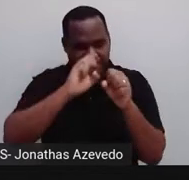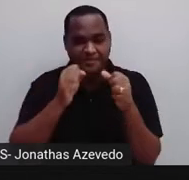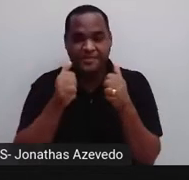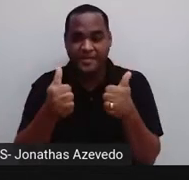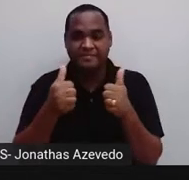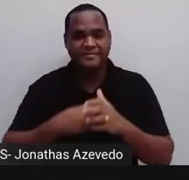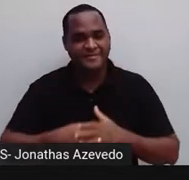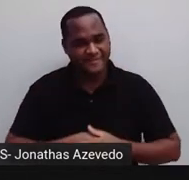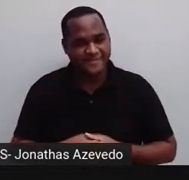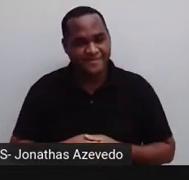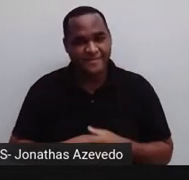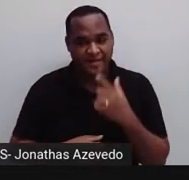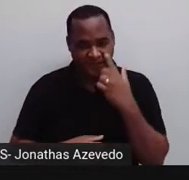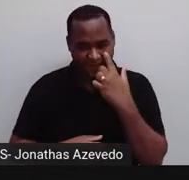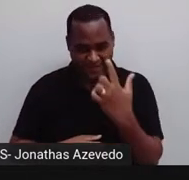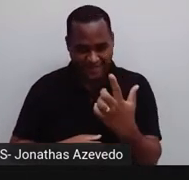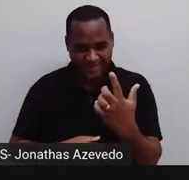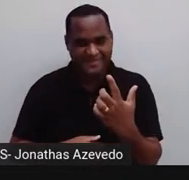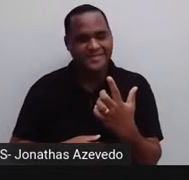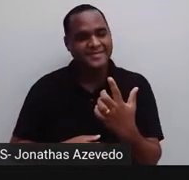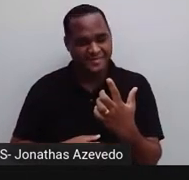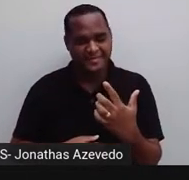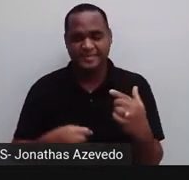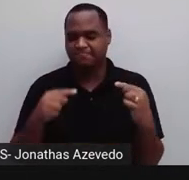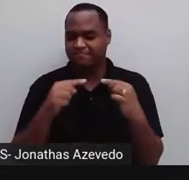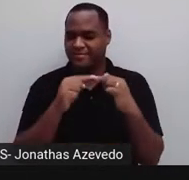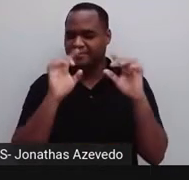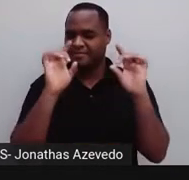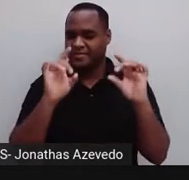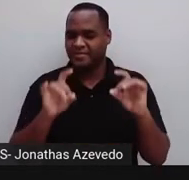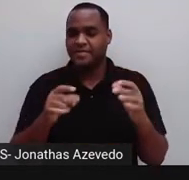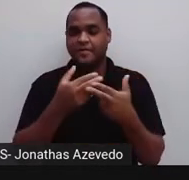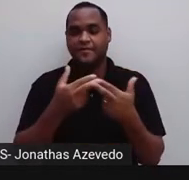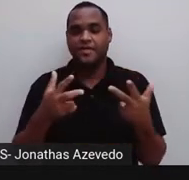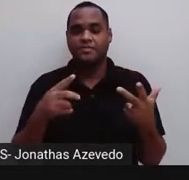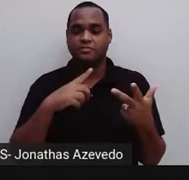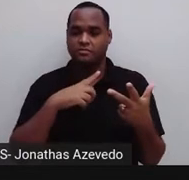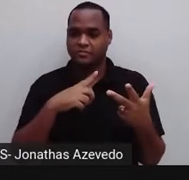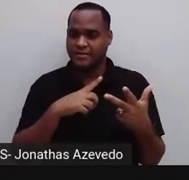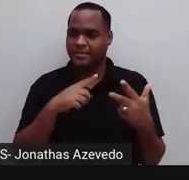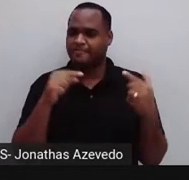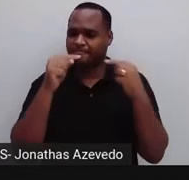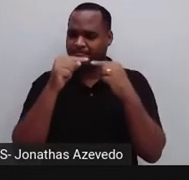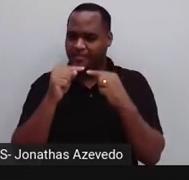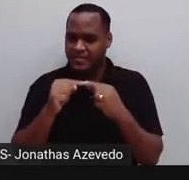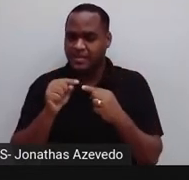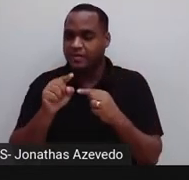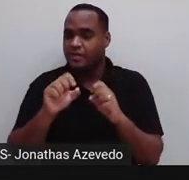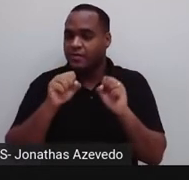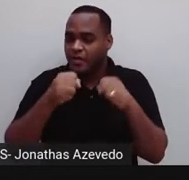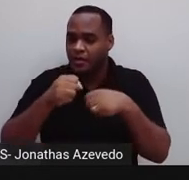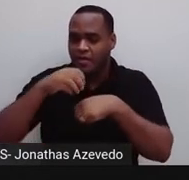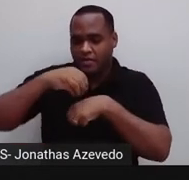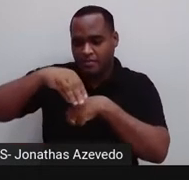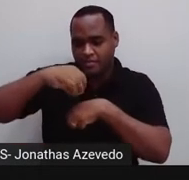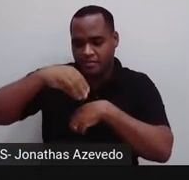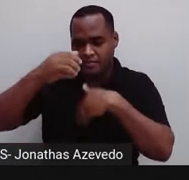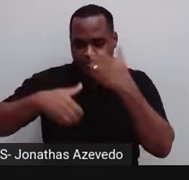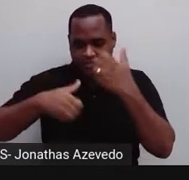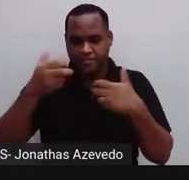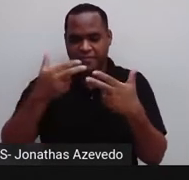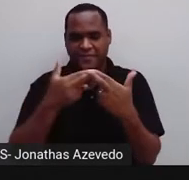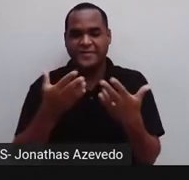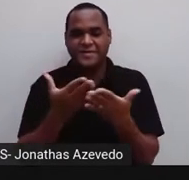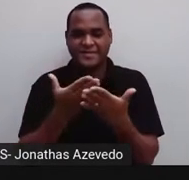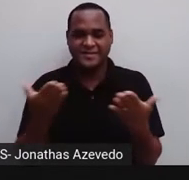aí. Veja só que foi bastante coisa que a gente trouxe aqui para vocês,